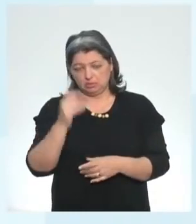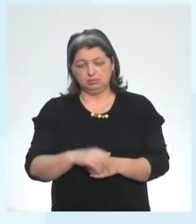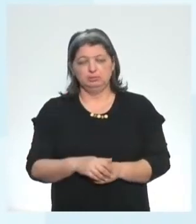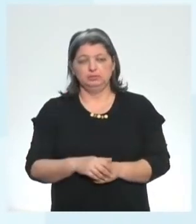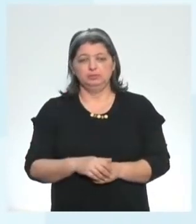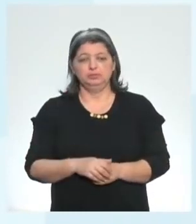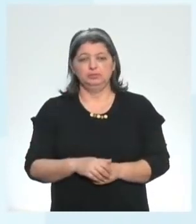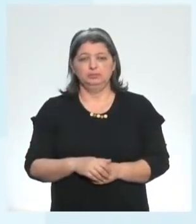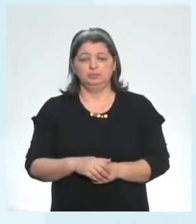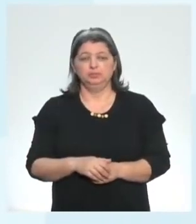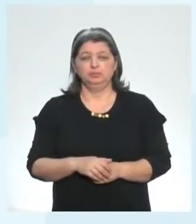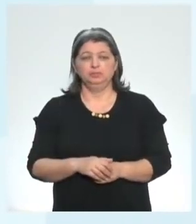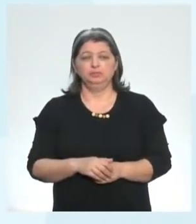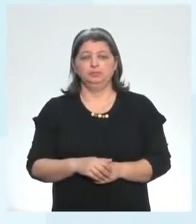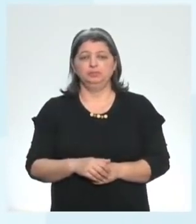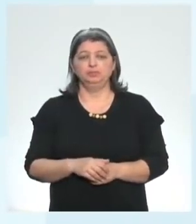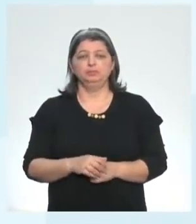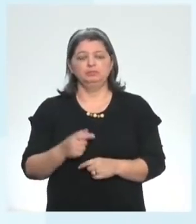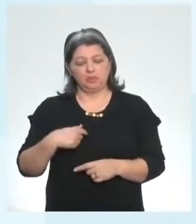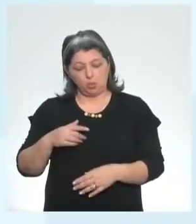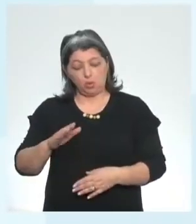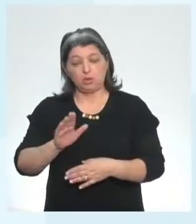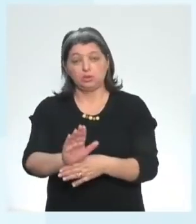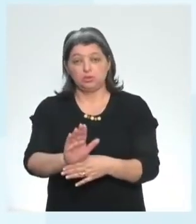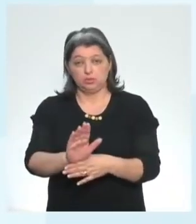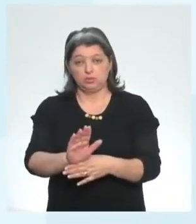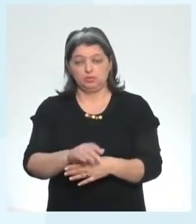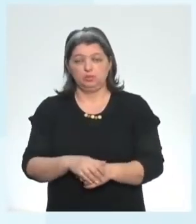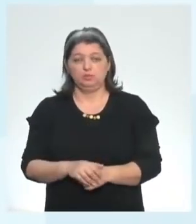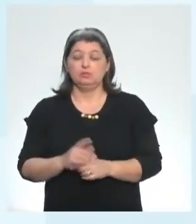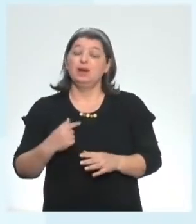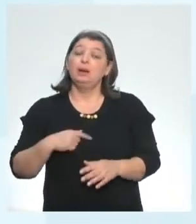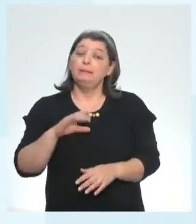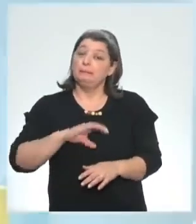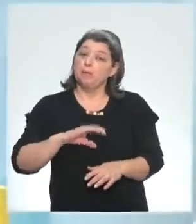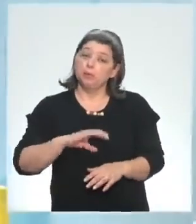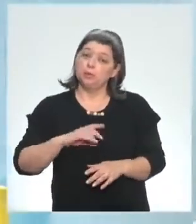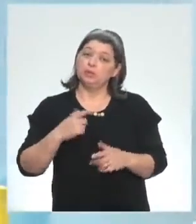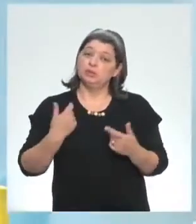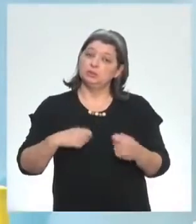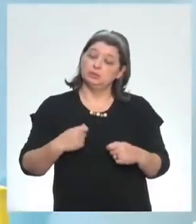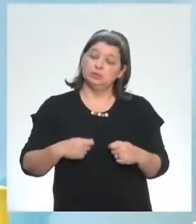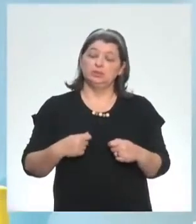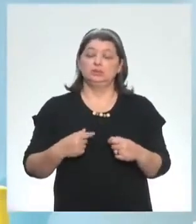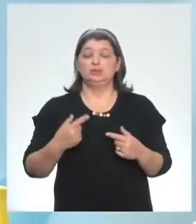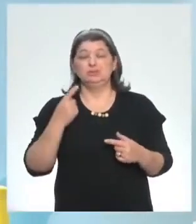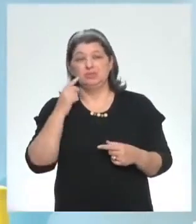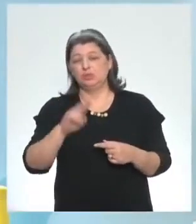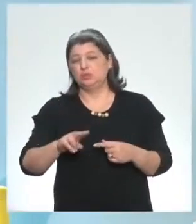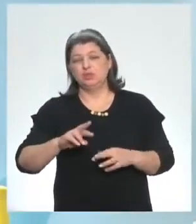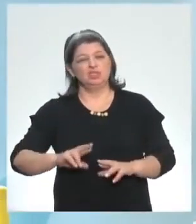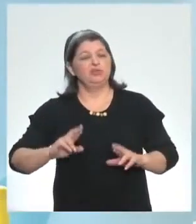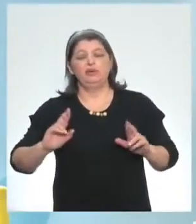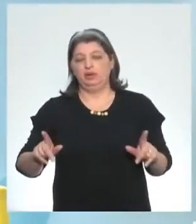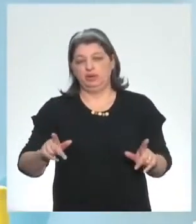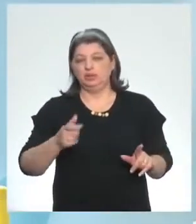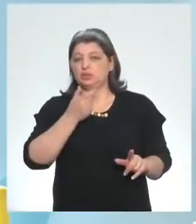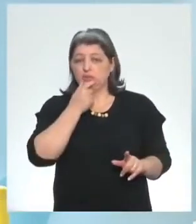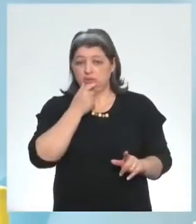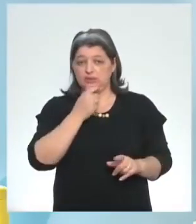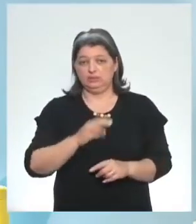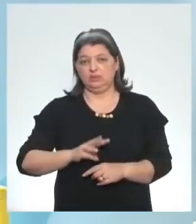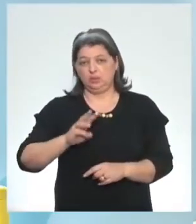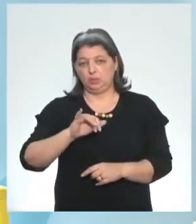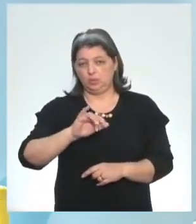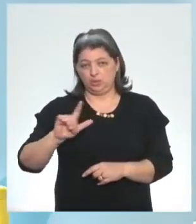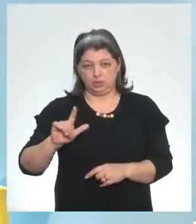carrying heavy bags I'll help you eu te ajudo né só que em português a gente usa presente então existem alguns usos do will que são um pouco